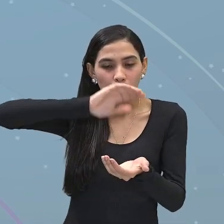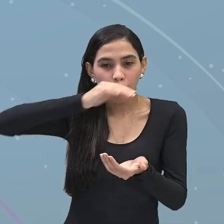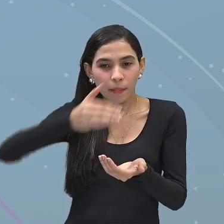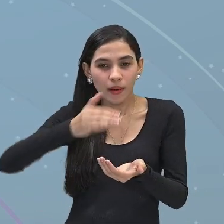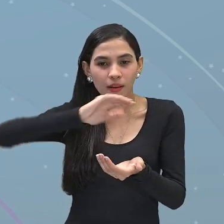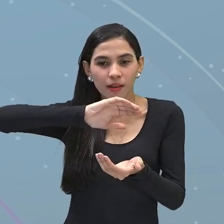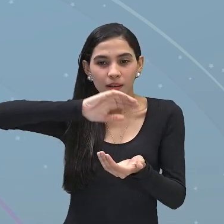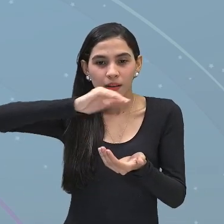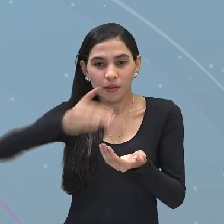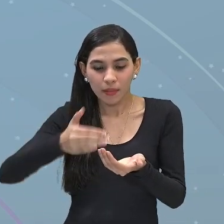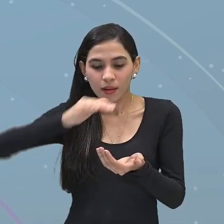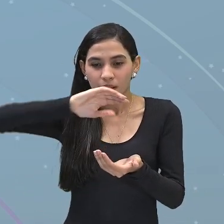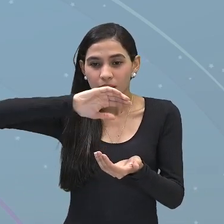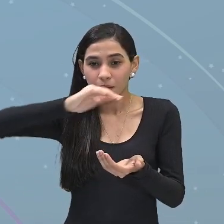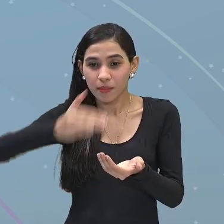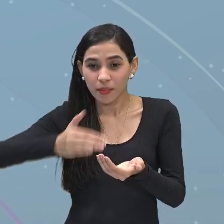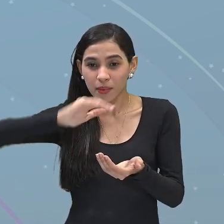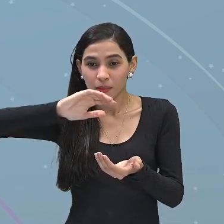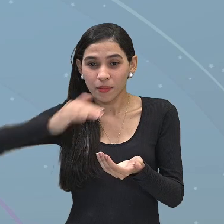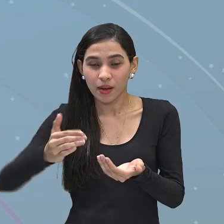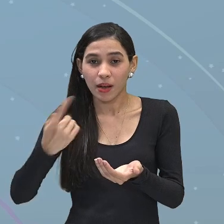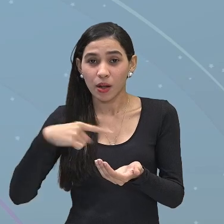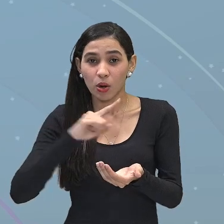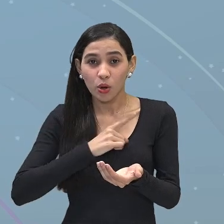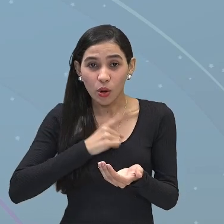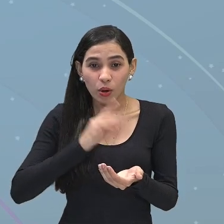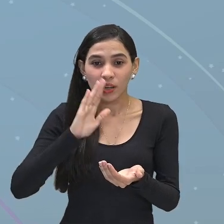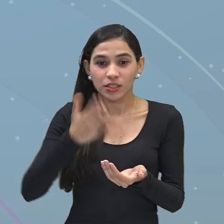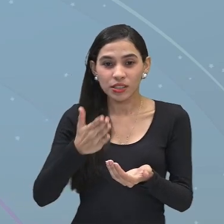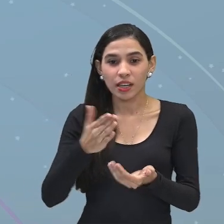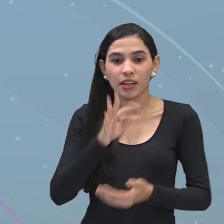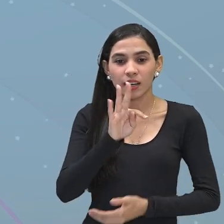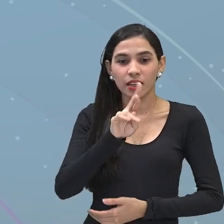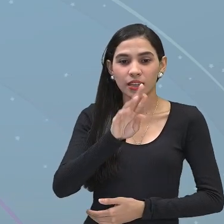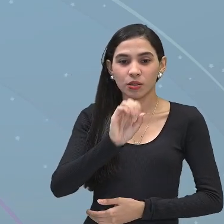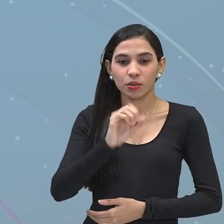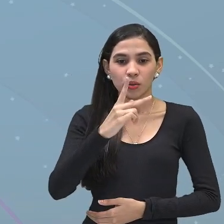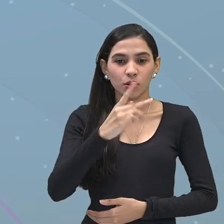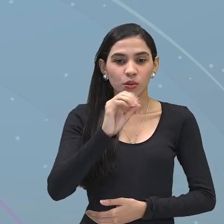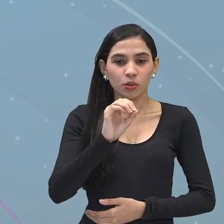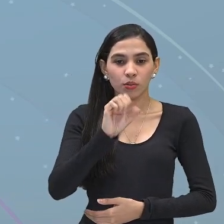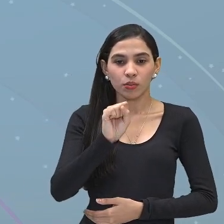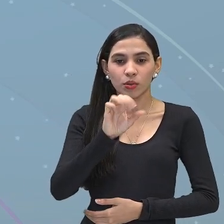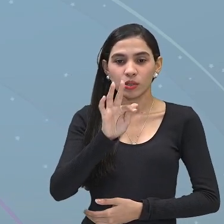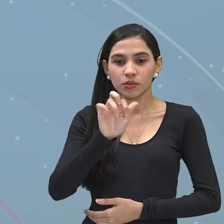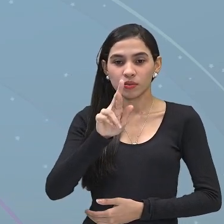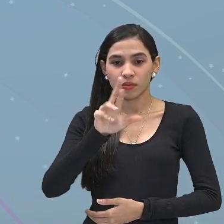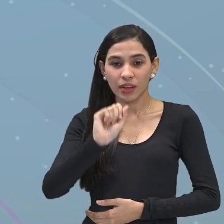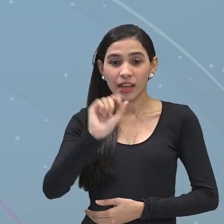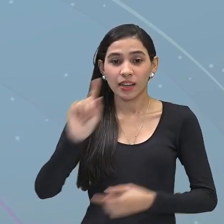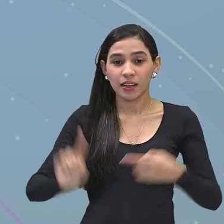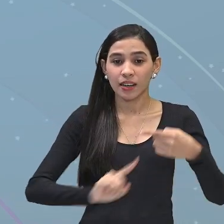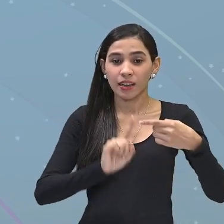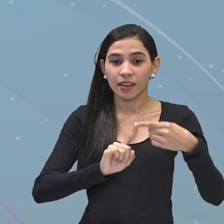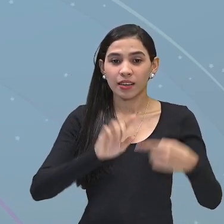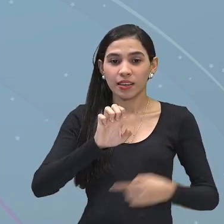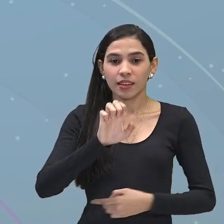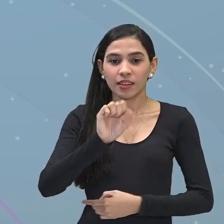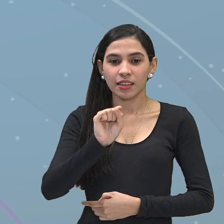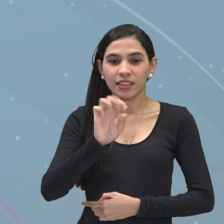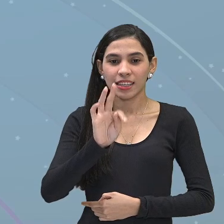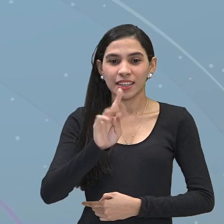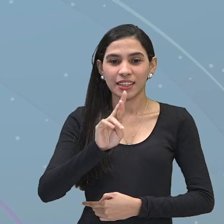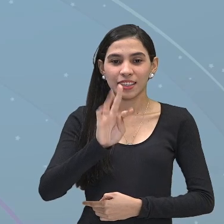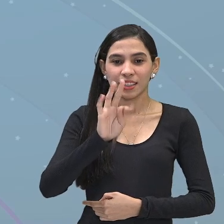atmosfera. Já passamos pela troposfera, agora na estratosfera. Olha só esse